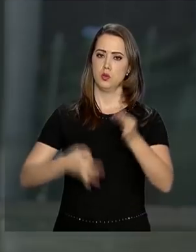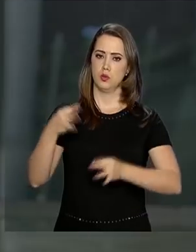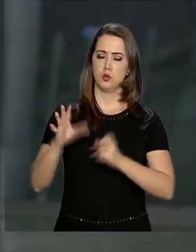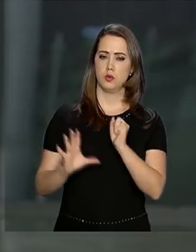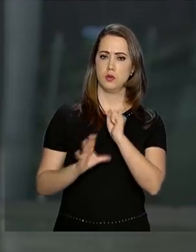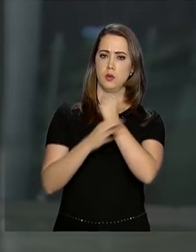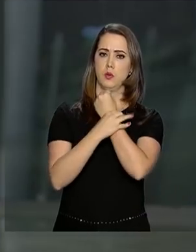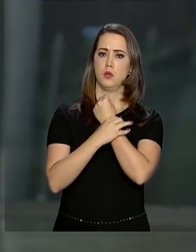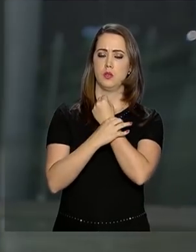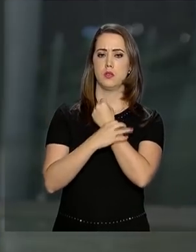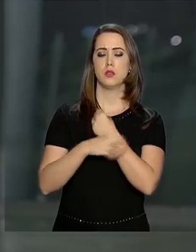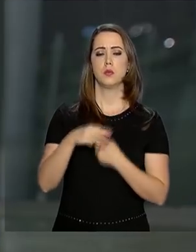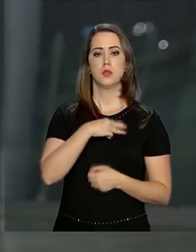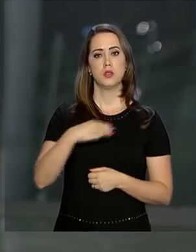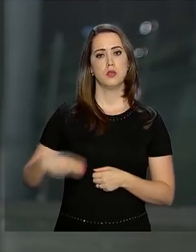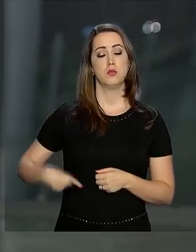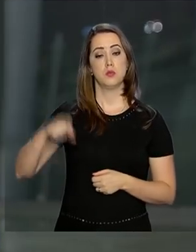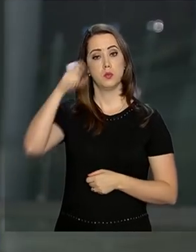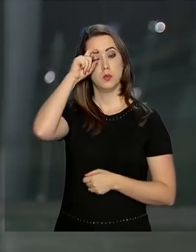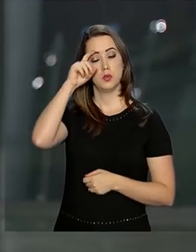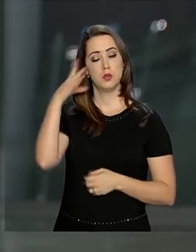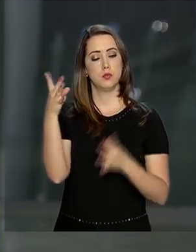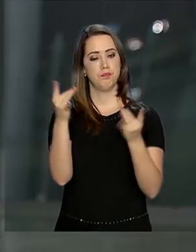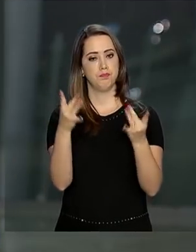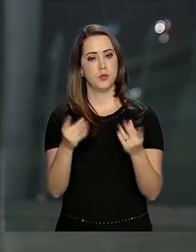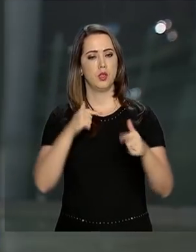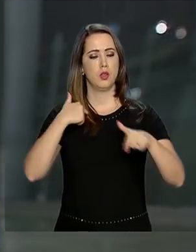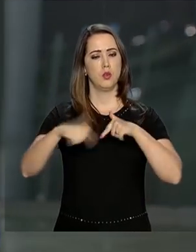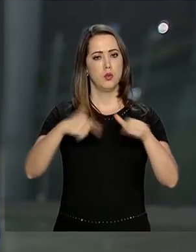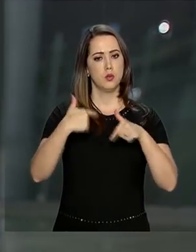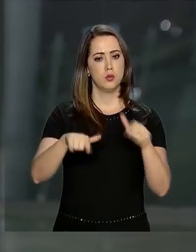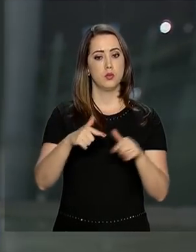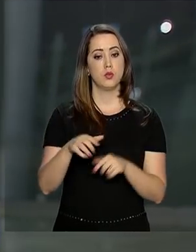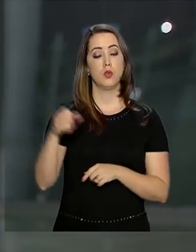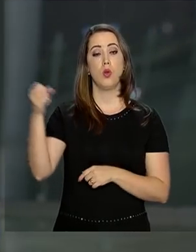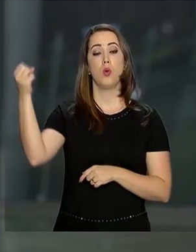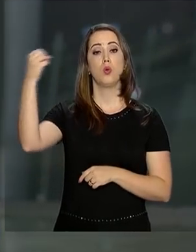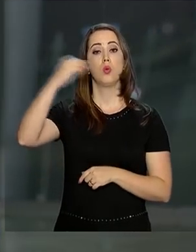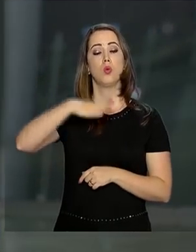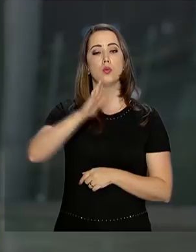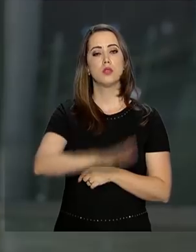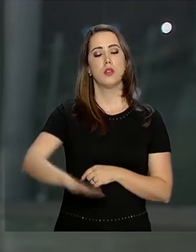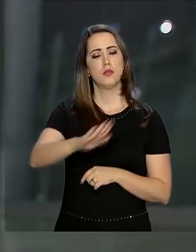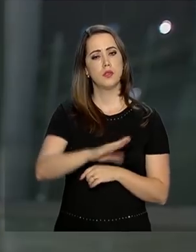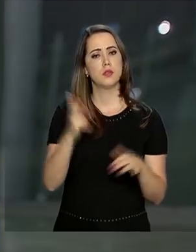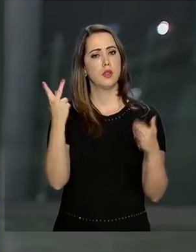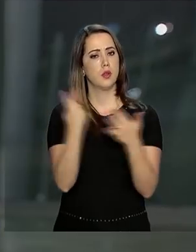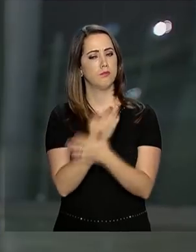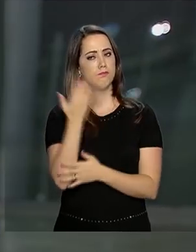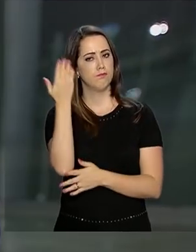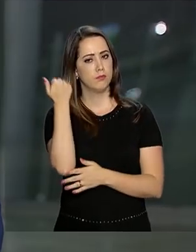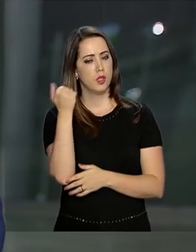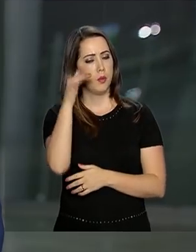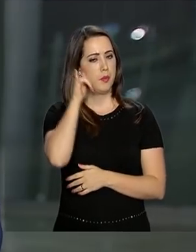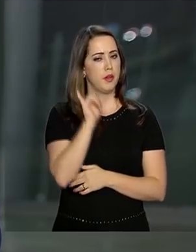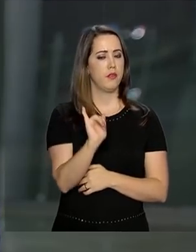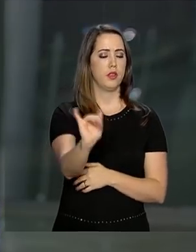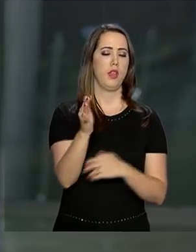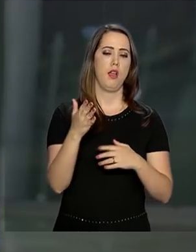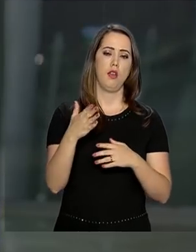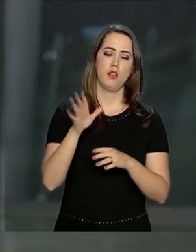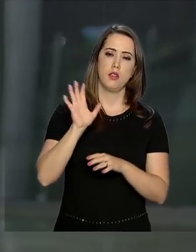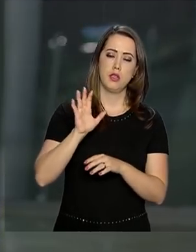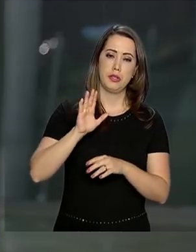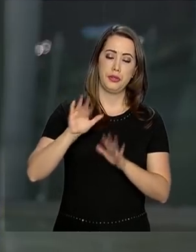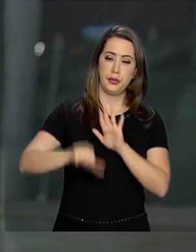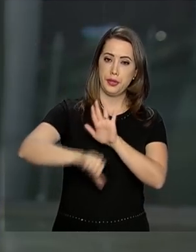Segurança Pública, Sérgio Moro, que destacou a Operação Luz da Infância, realizada recentemente para combater crimes de